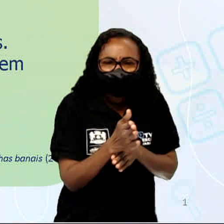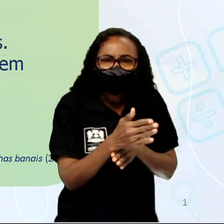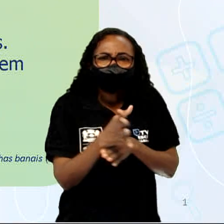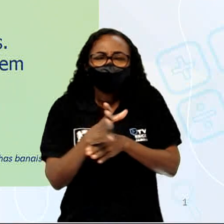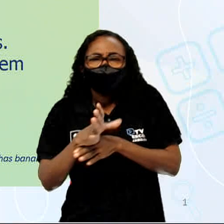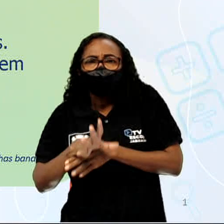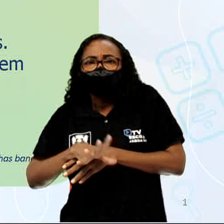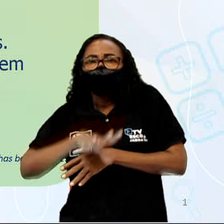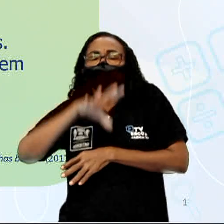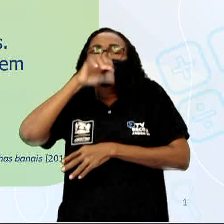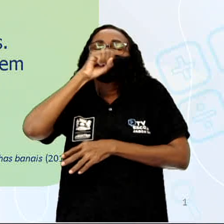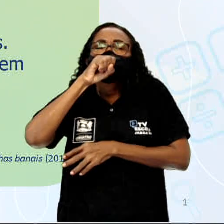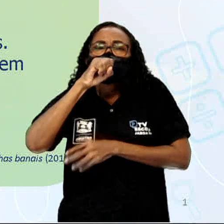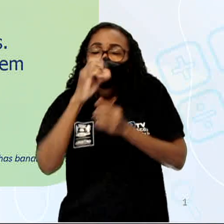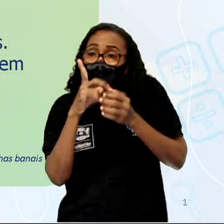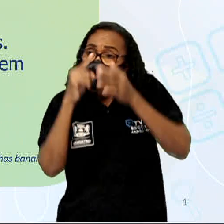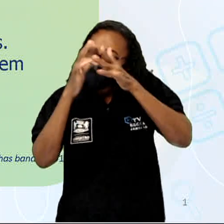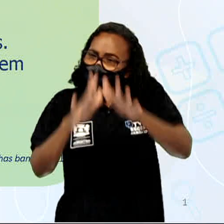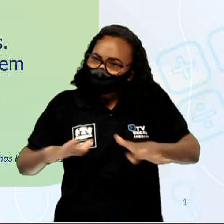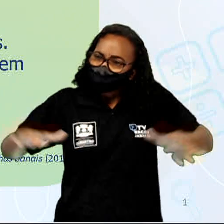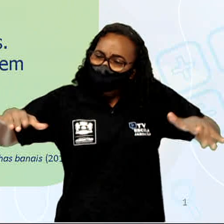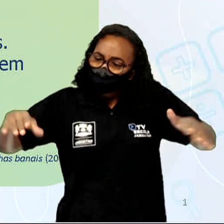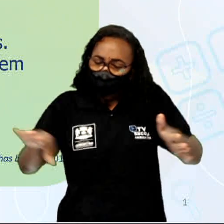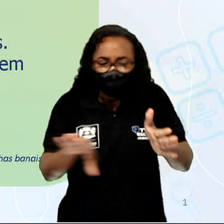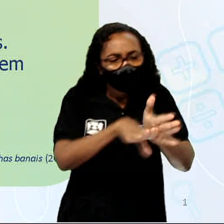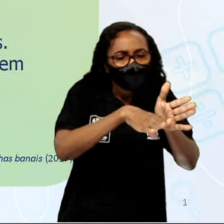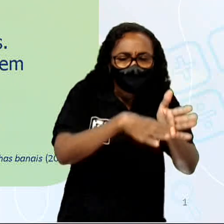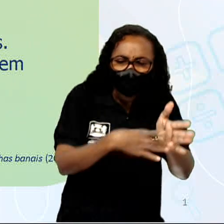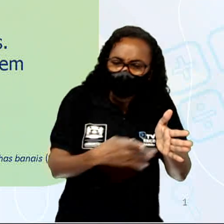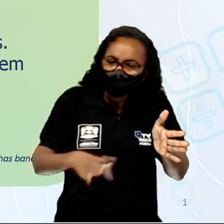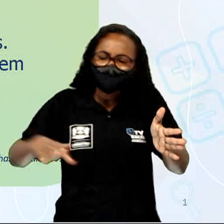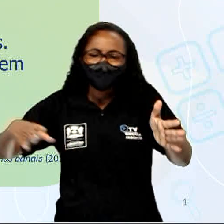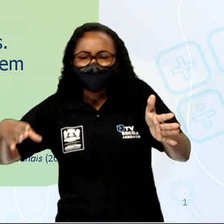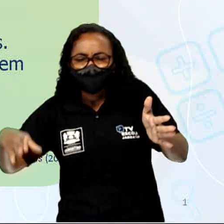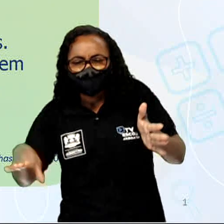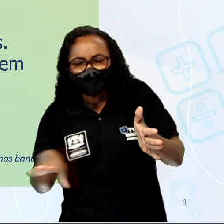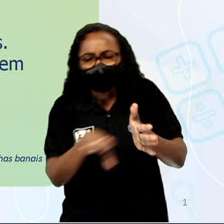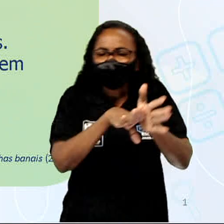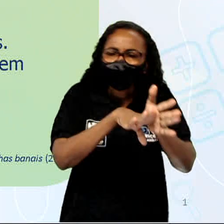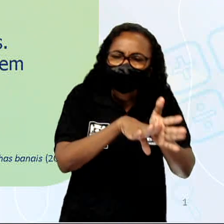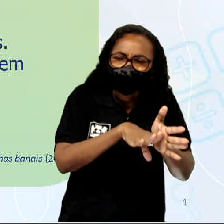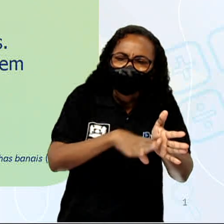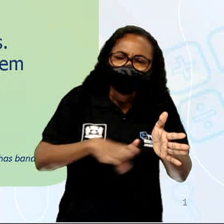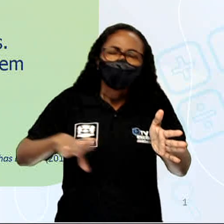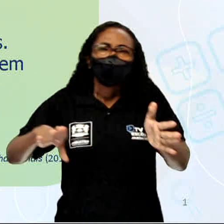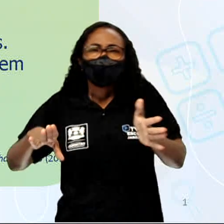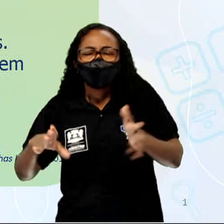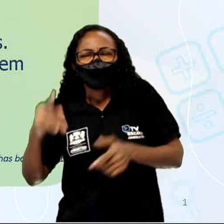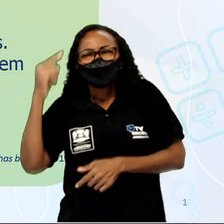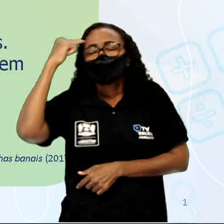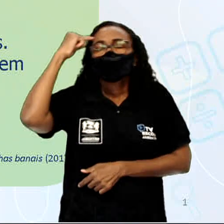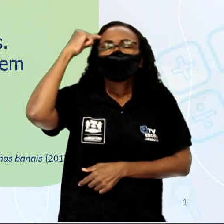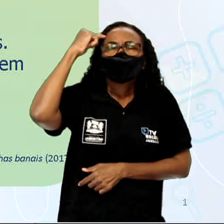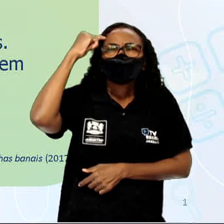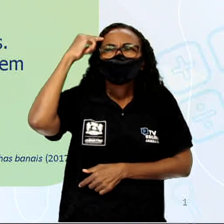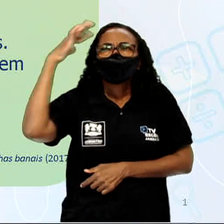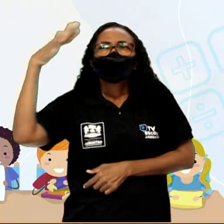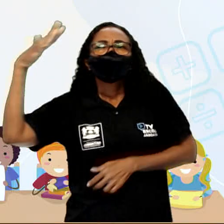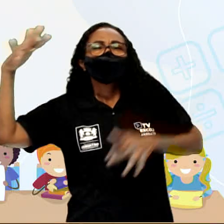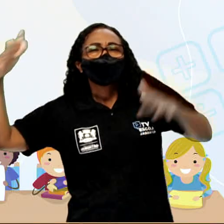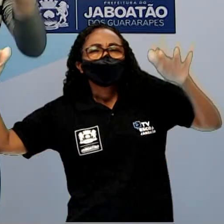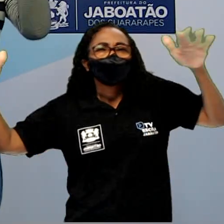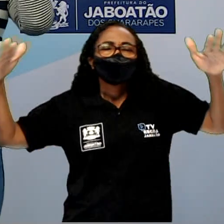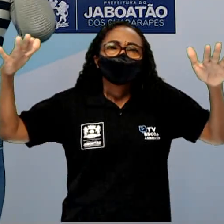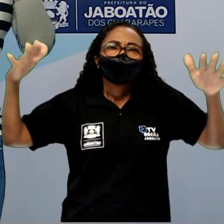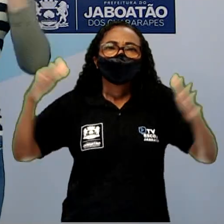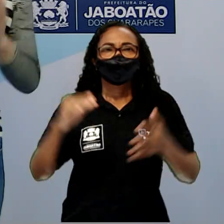onda que vem, onda que vai, me devolve e me leva. Micheline Verusky, Maravilhas Banais.